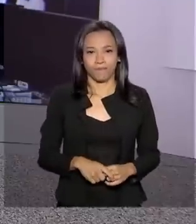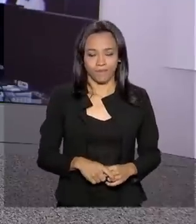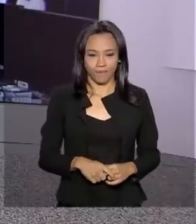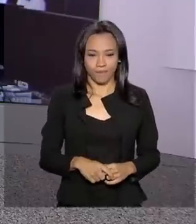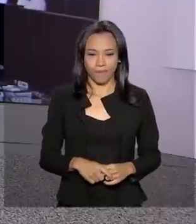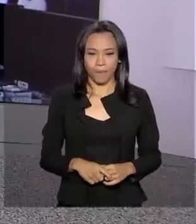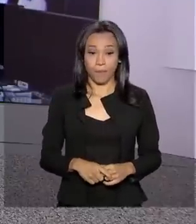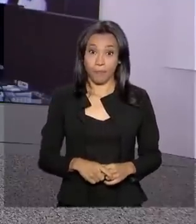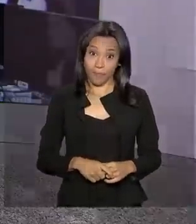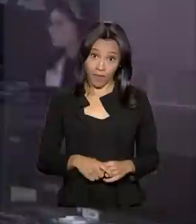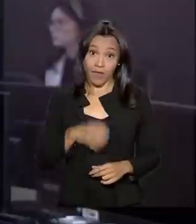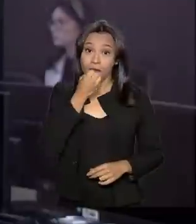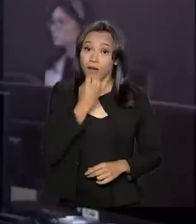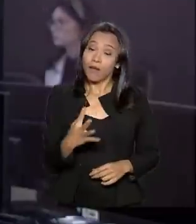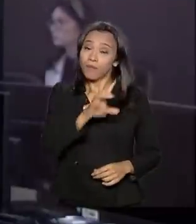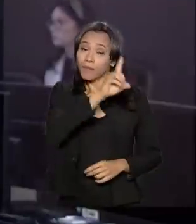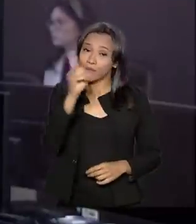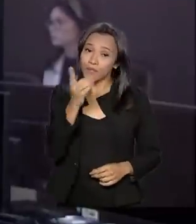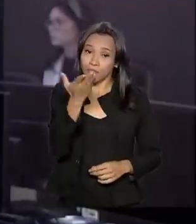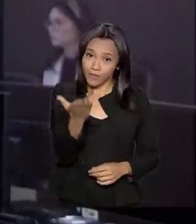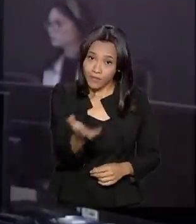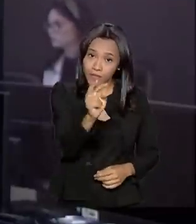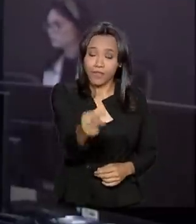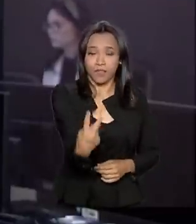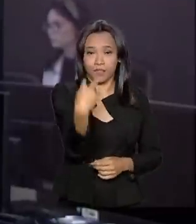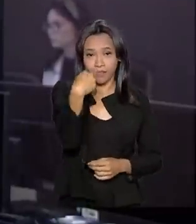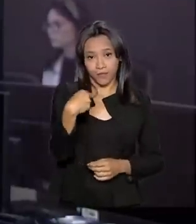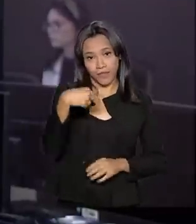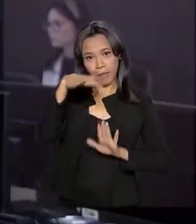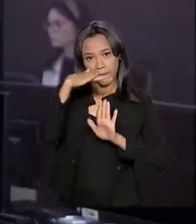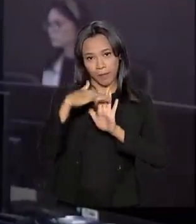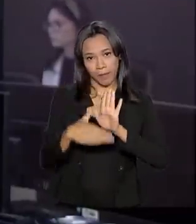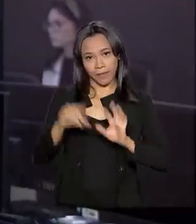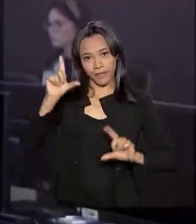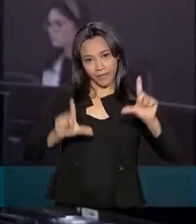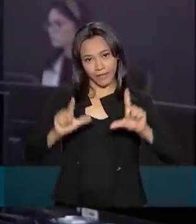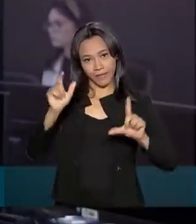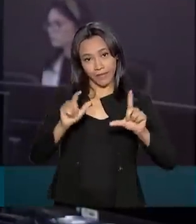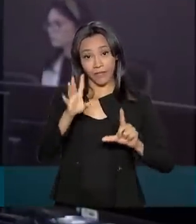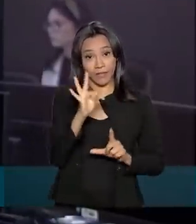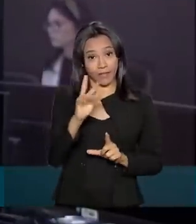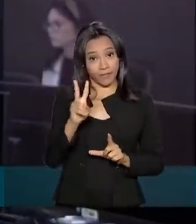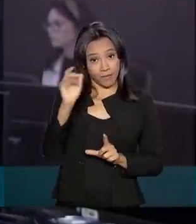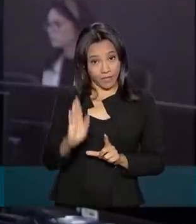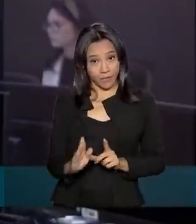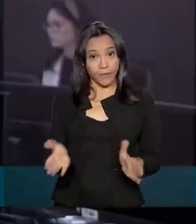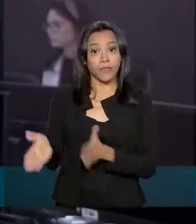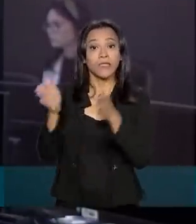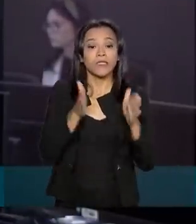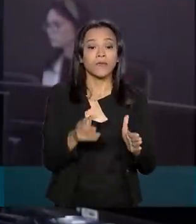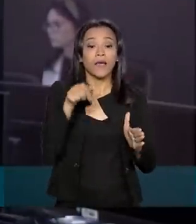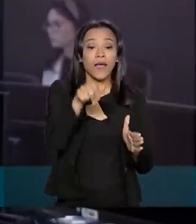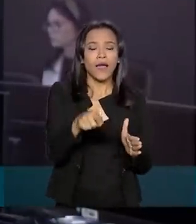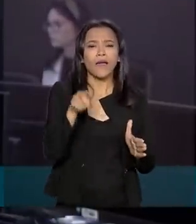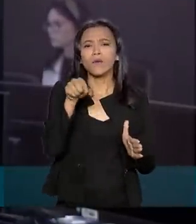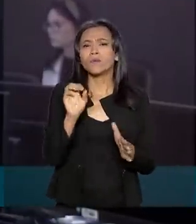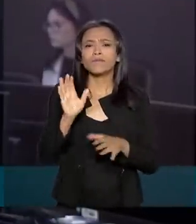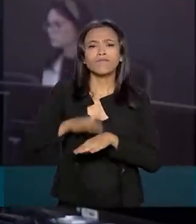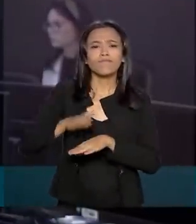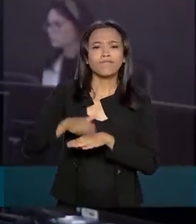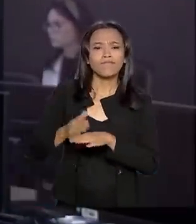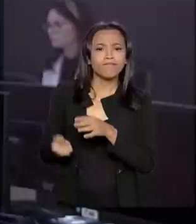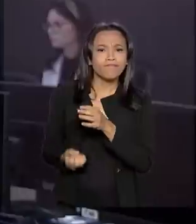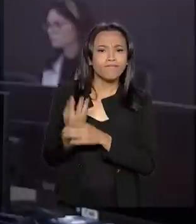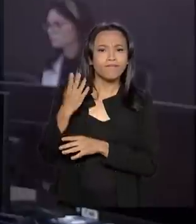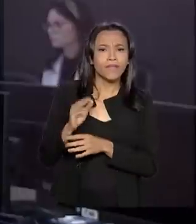Bom dia, Mara. Bom dia a você que acompanha a programação da TV Brasil. O Laboratório de Varejo é uma iniciativa da Agência Brasileira de